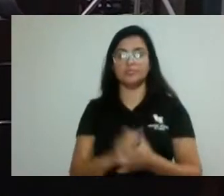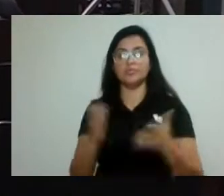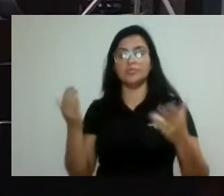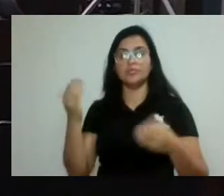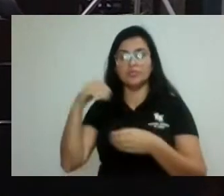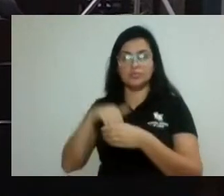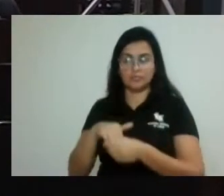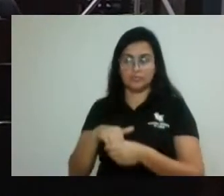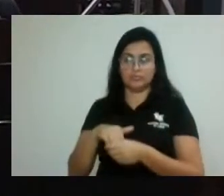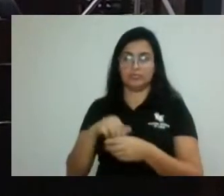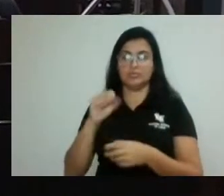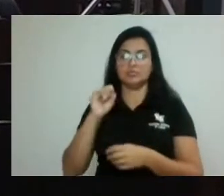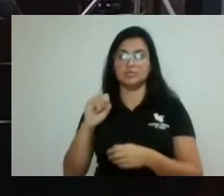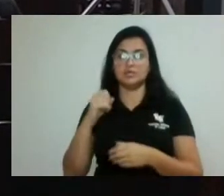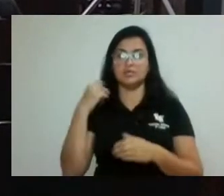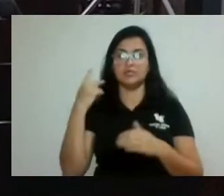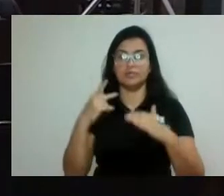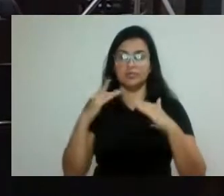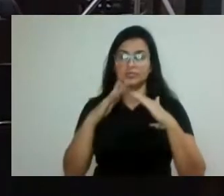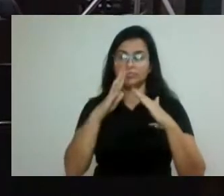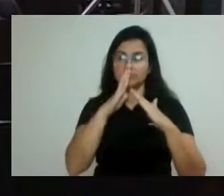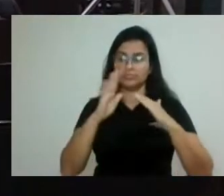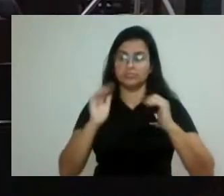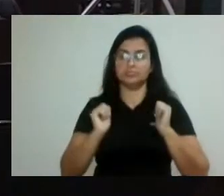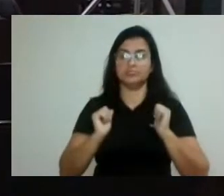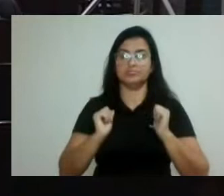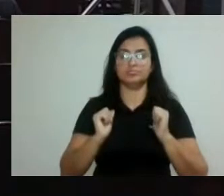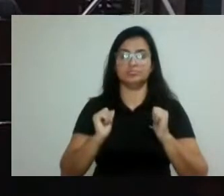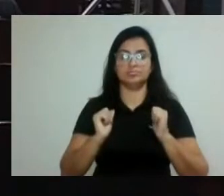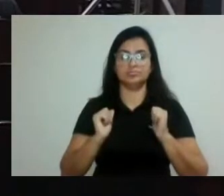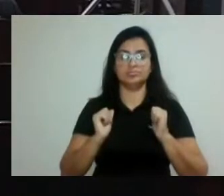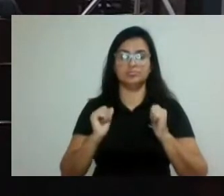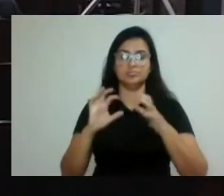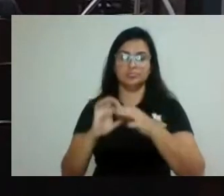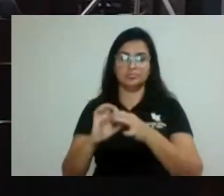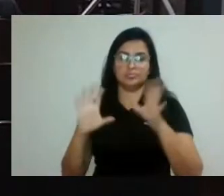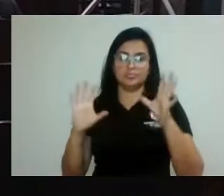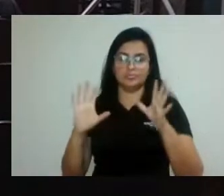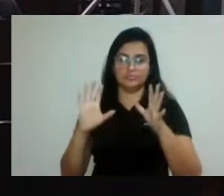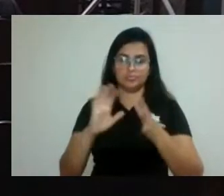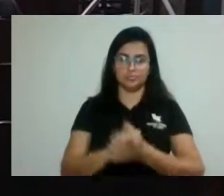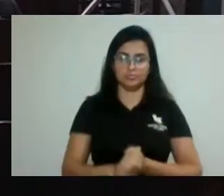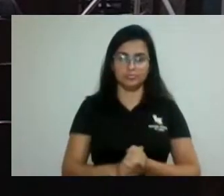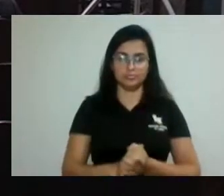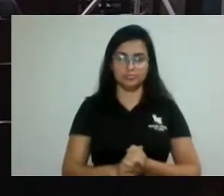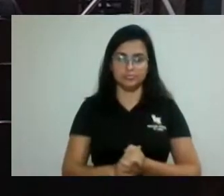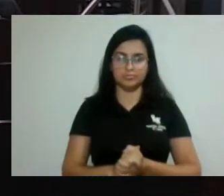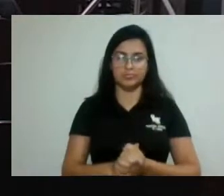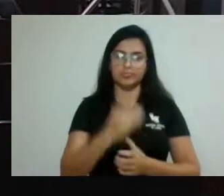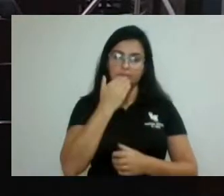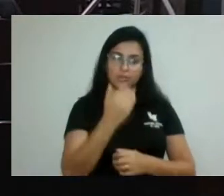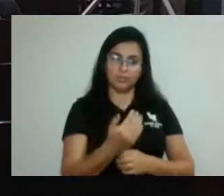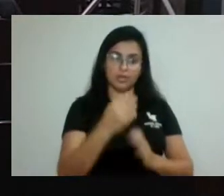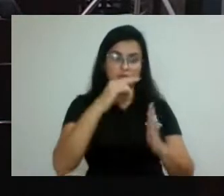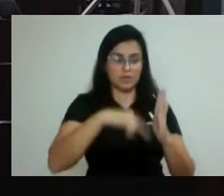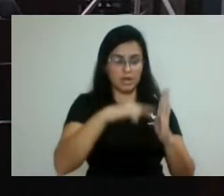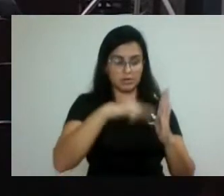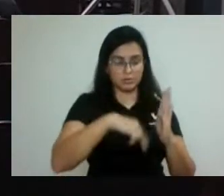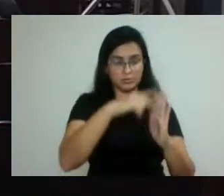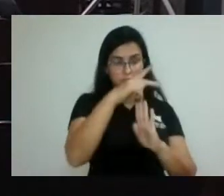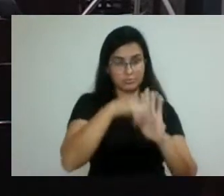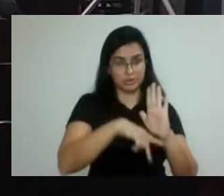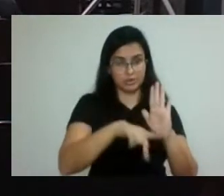Vereadores e vereadoras concordam, permaneçam como estão. Aprovado. Solicito a Exª a leitura dos projetos de leis.